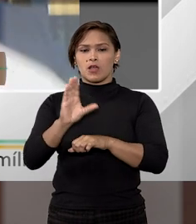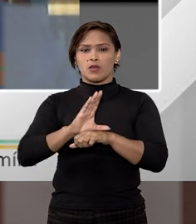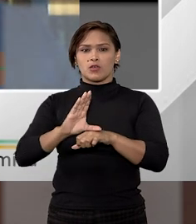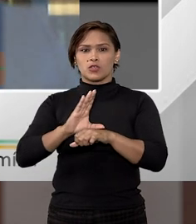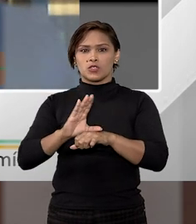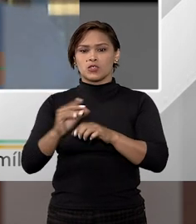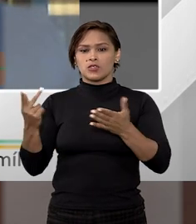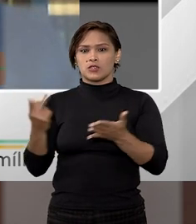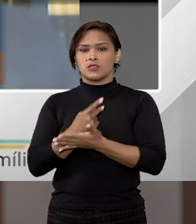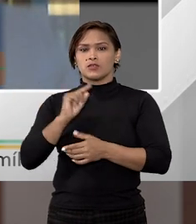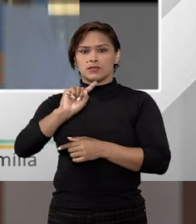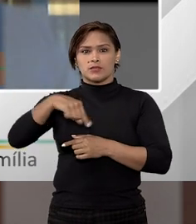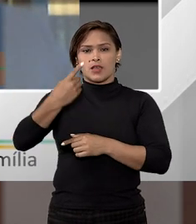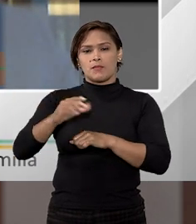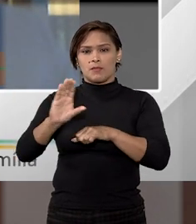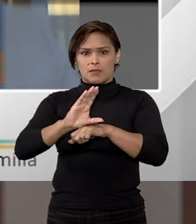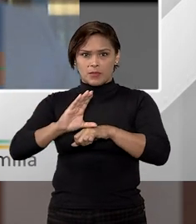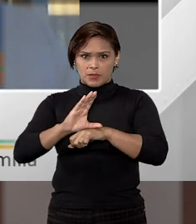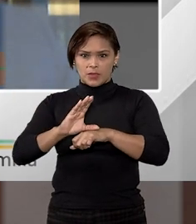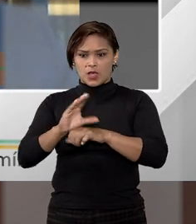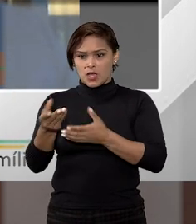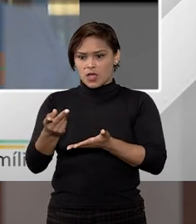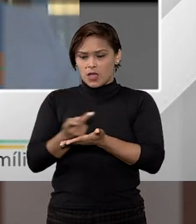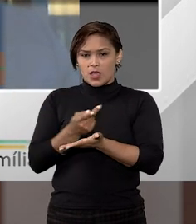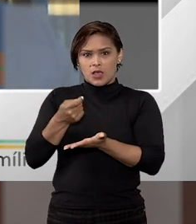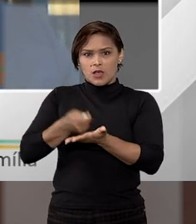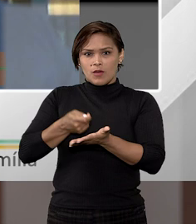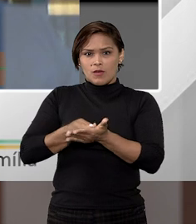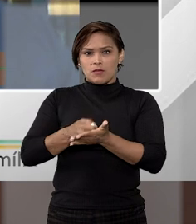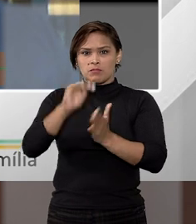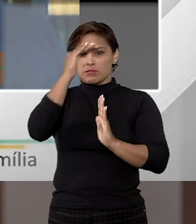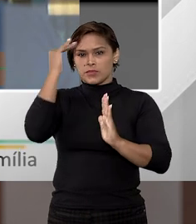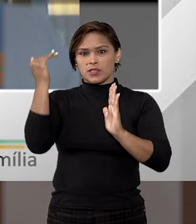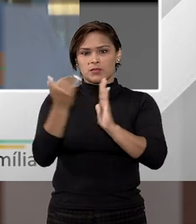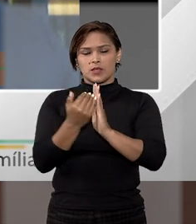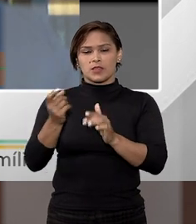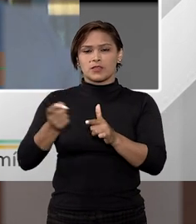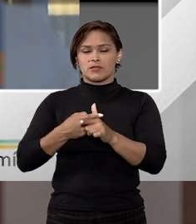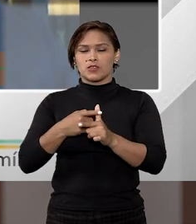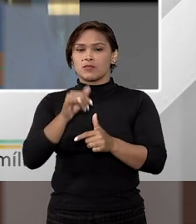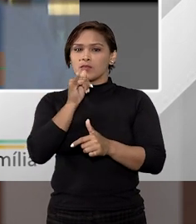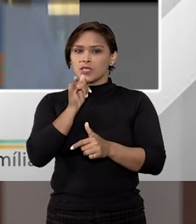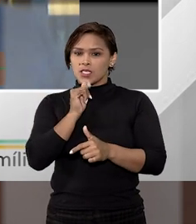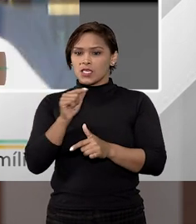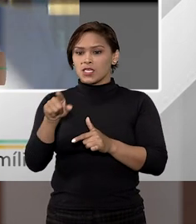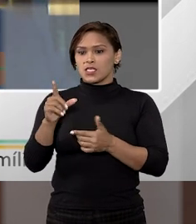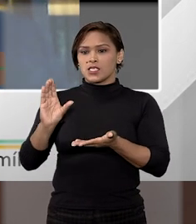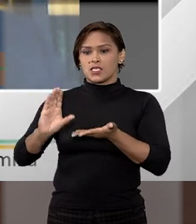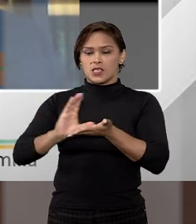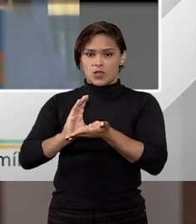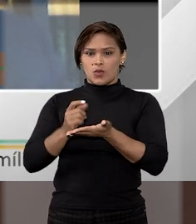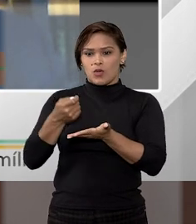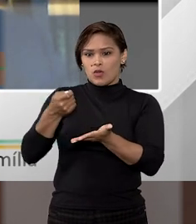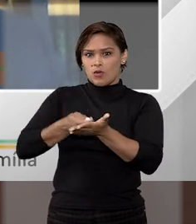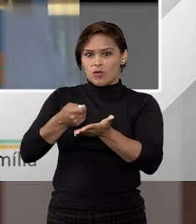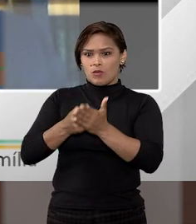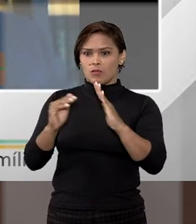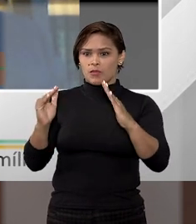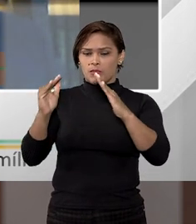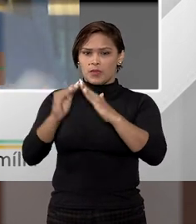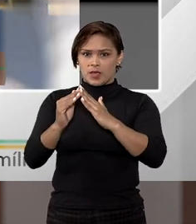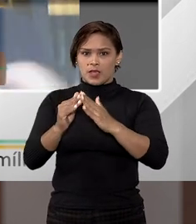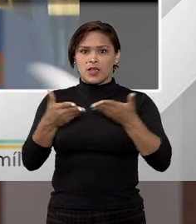constituição dele ocorre após a constituição da obrigação do devedor. Então, por exemplo, se quando eu constituo o meu bem de família